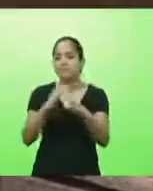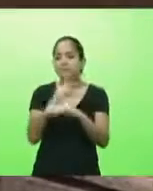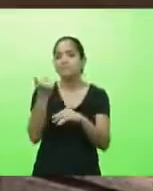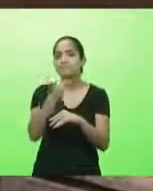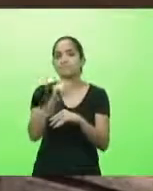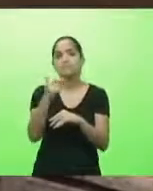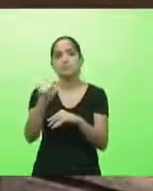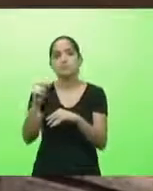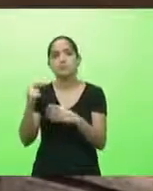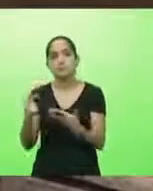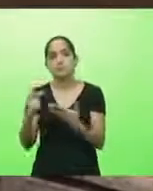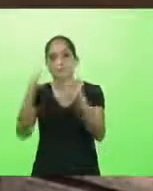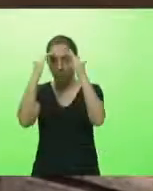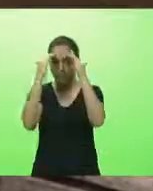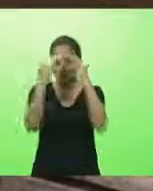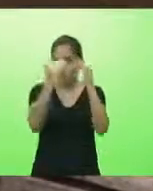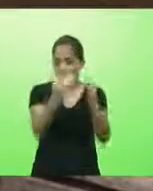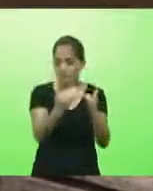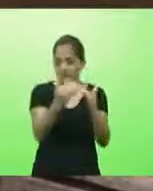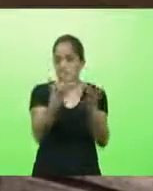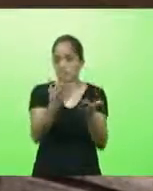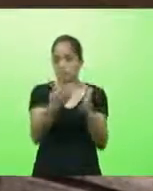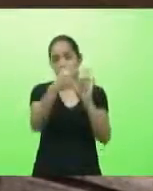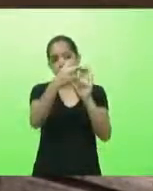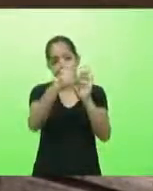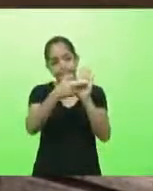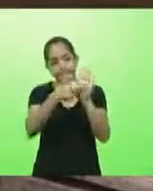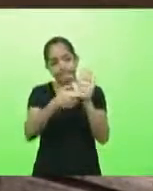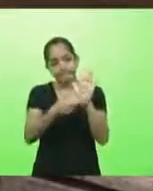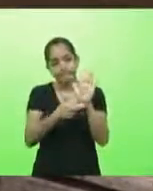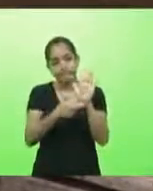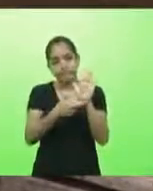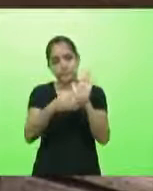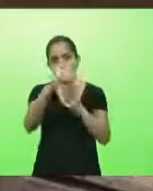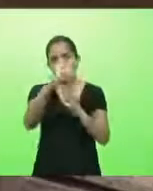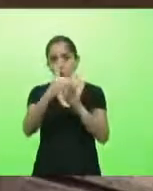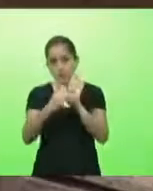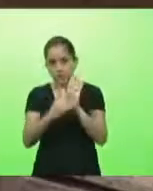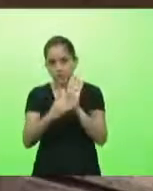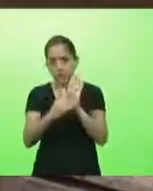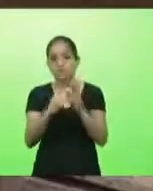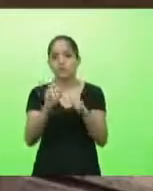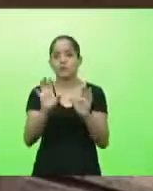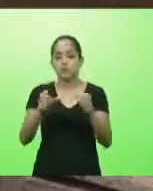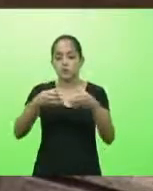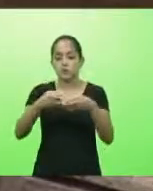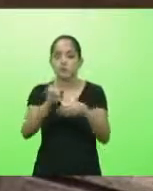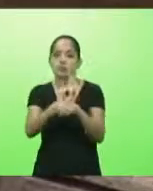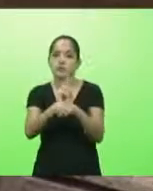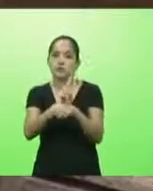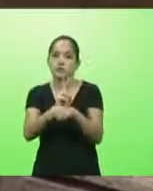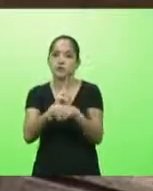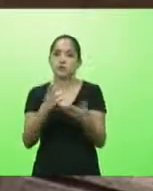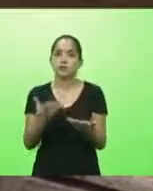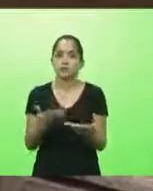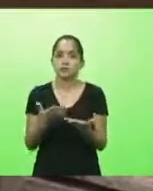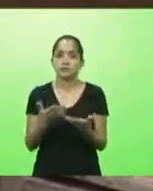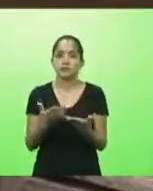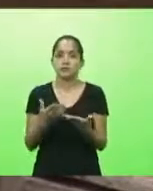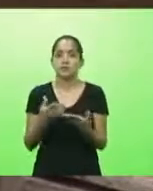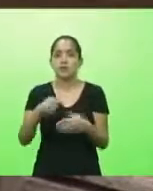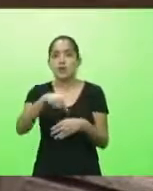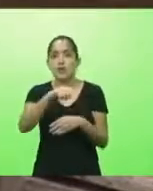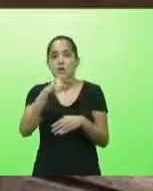instituição que obedece as normas do decreto e da vigilância sanitária eu estive